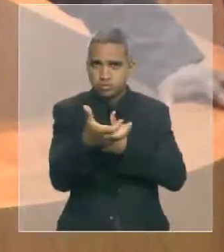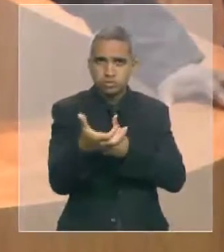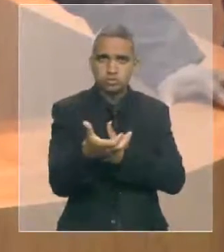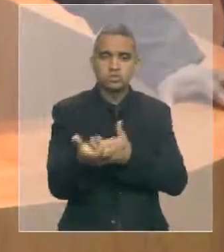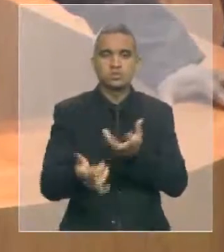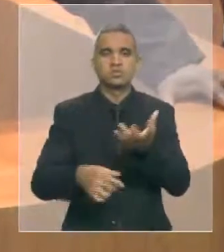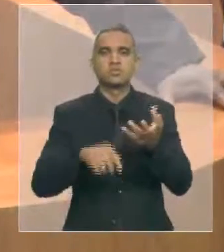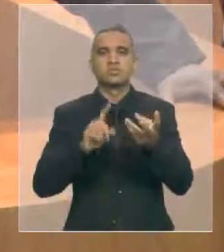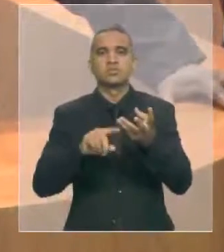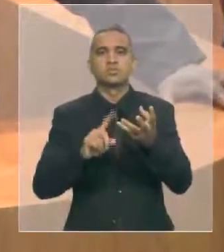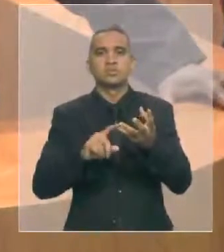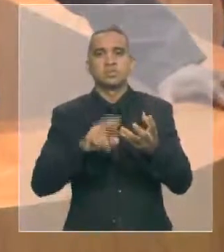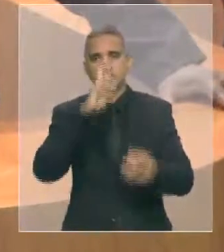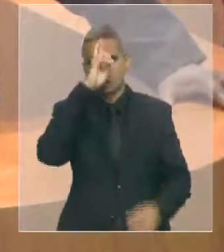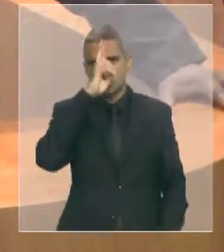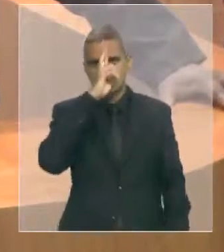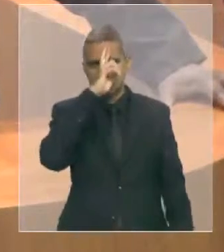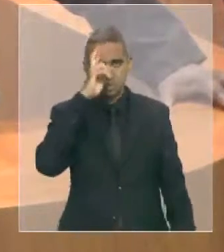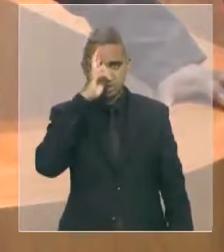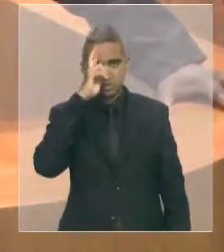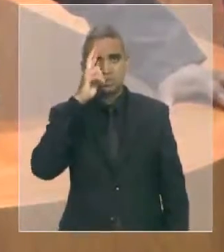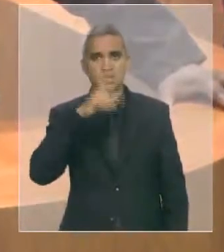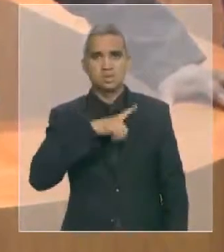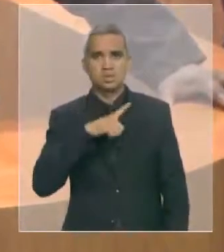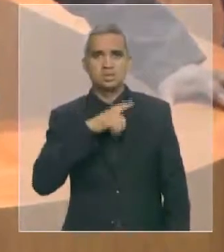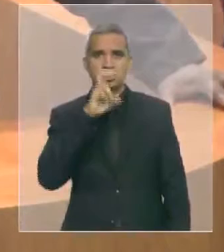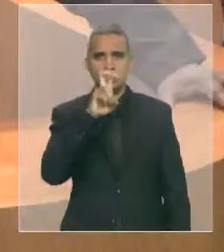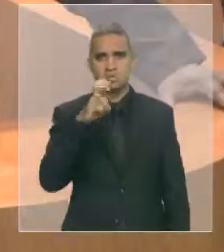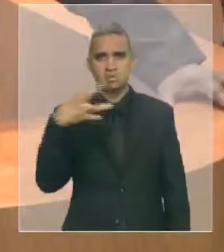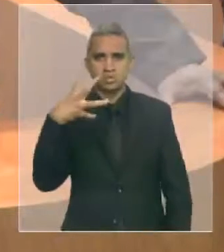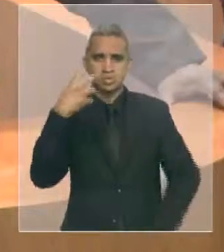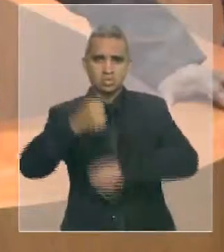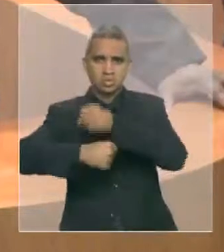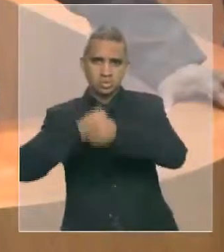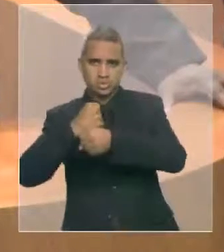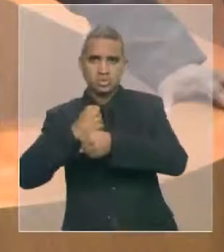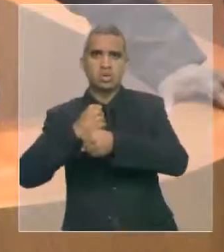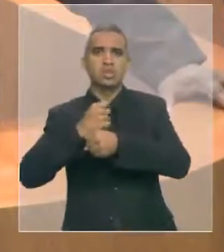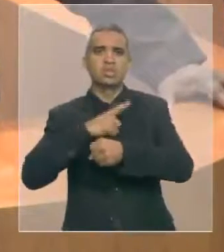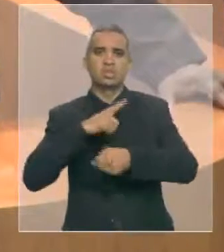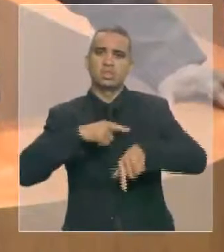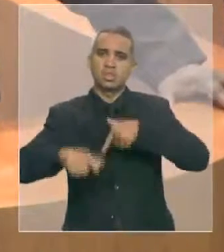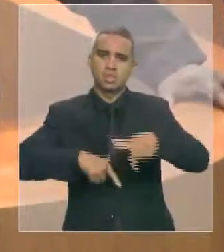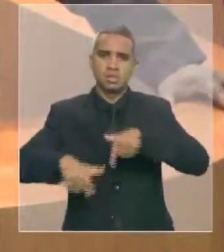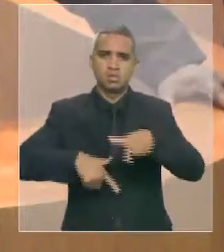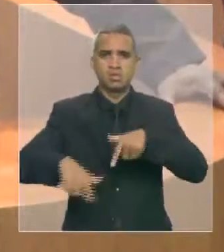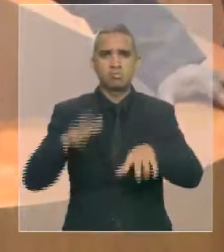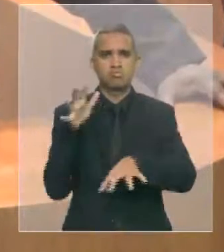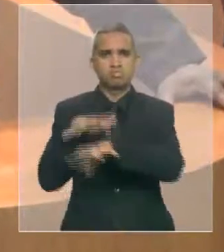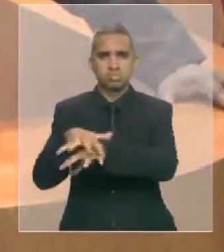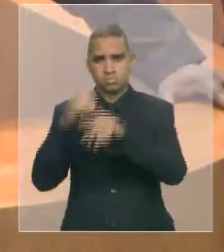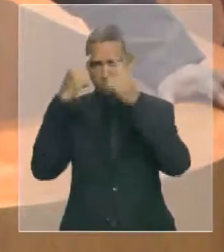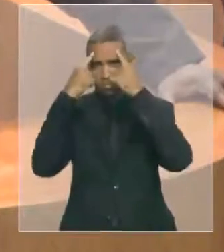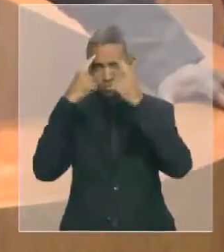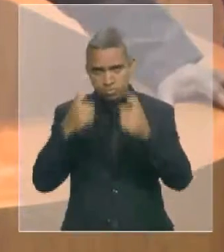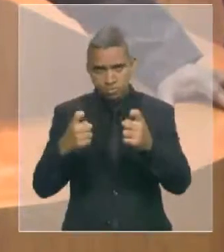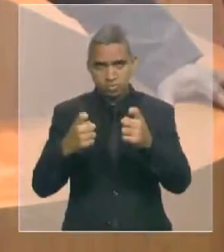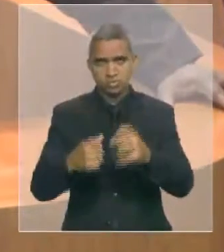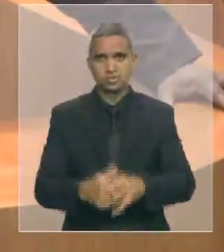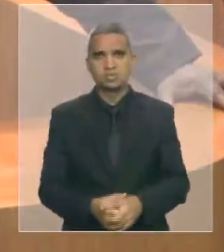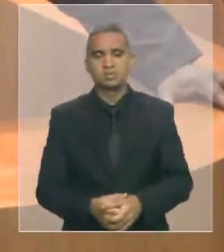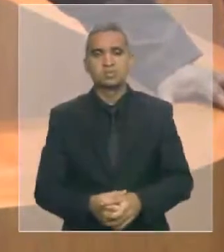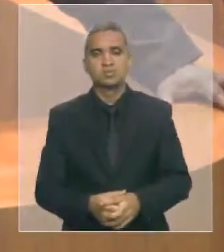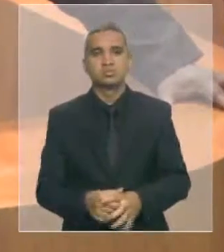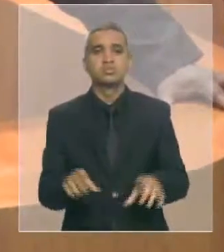Santa Rita celebra 54 anos, 54 anos com ações que combatem a violência, temos uma